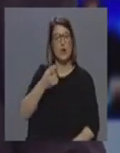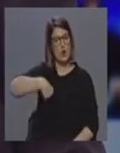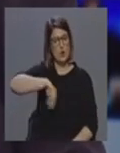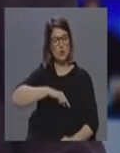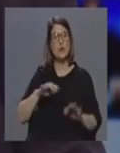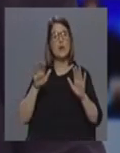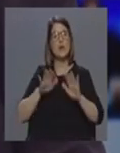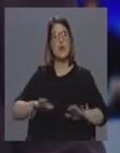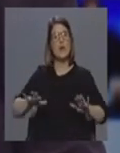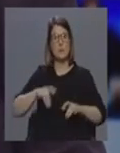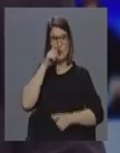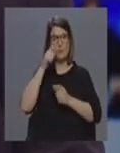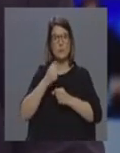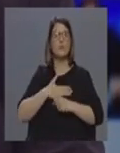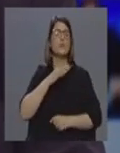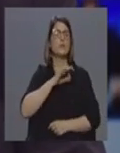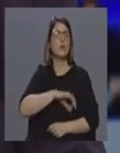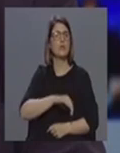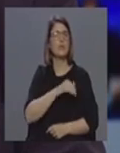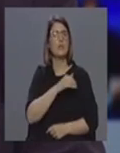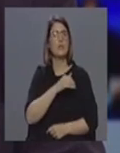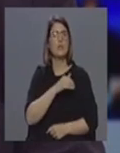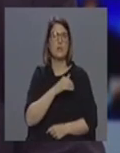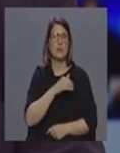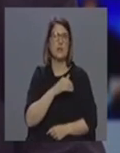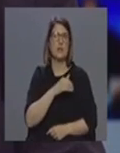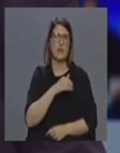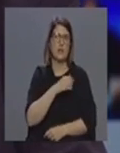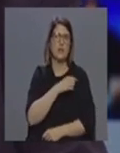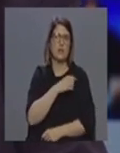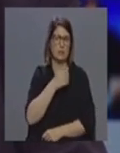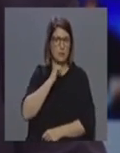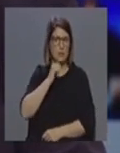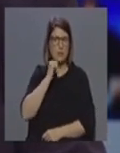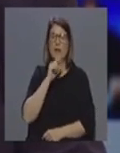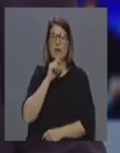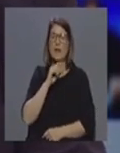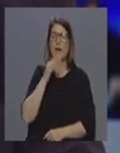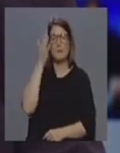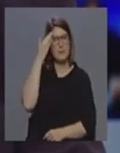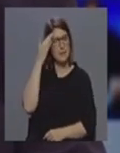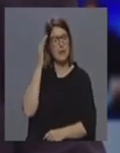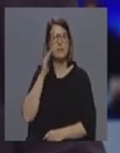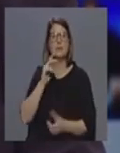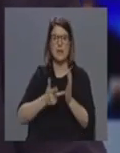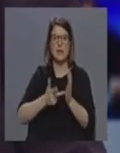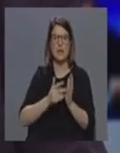enfermeiros açorianos têm toda a capacidade técnico-científica para colaborar neste